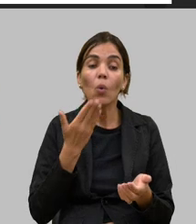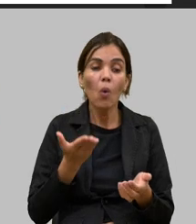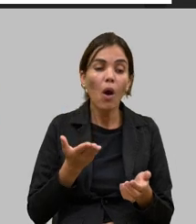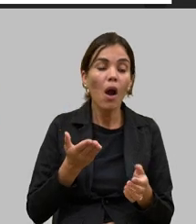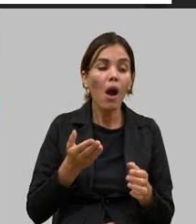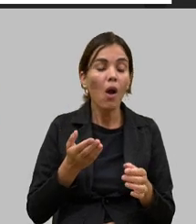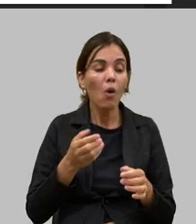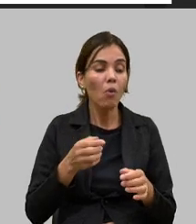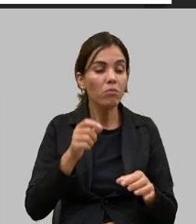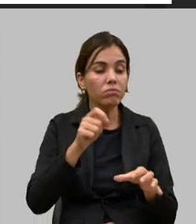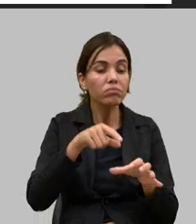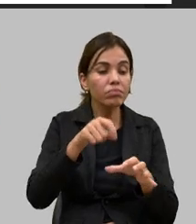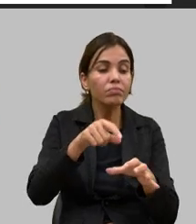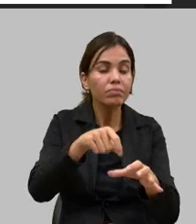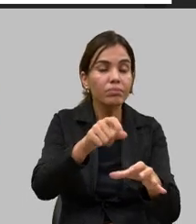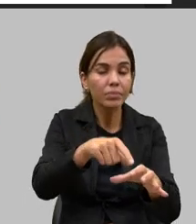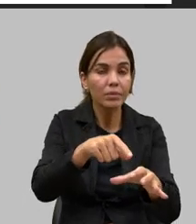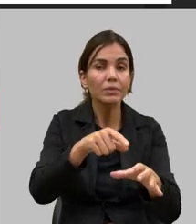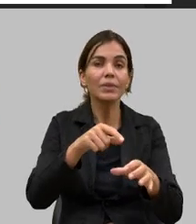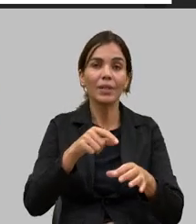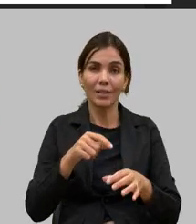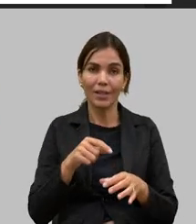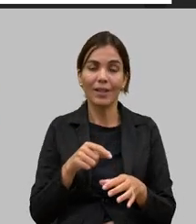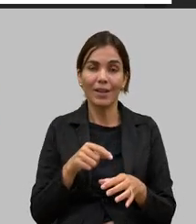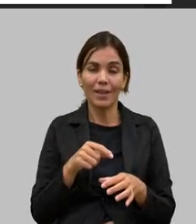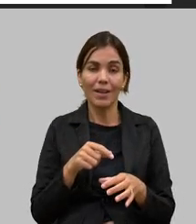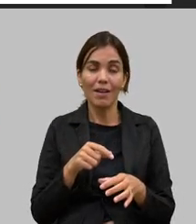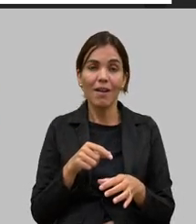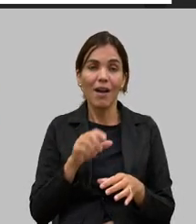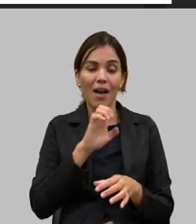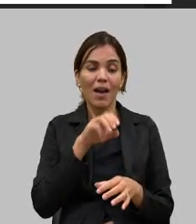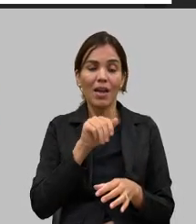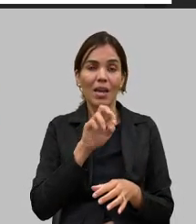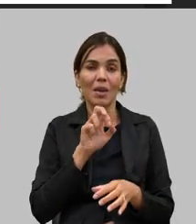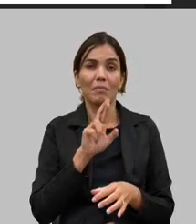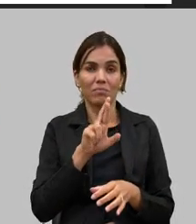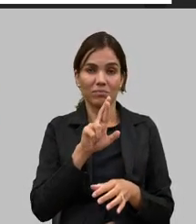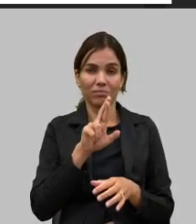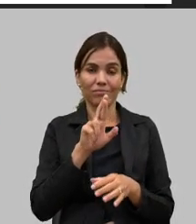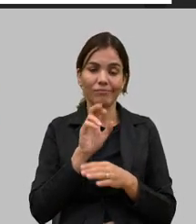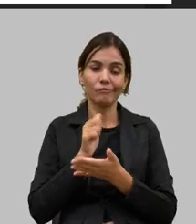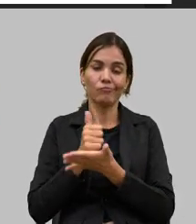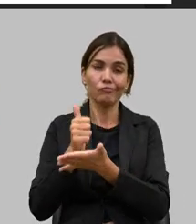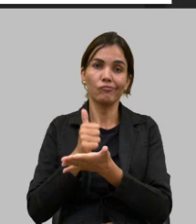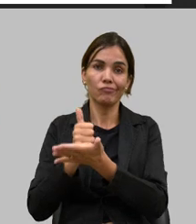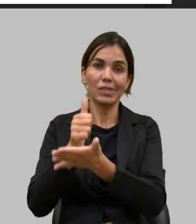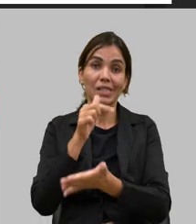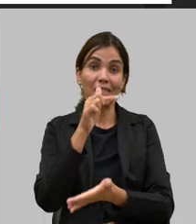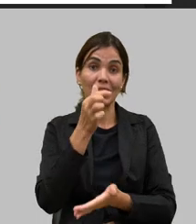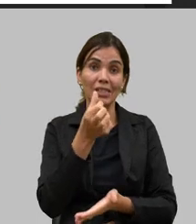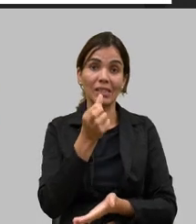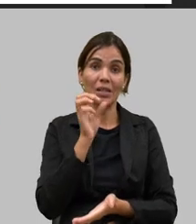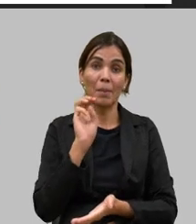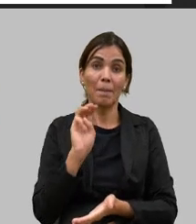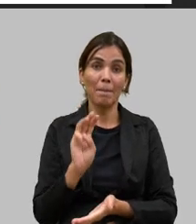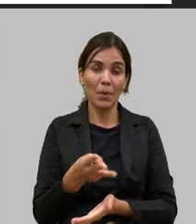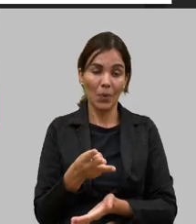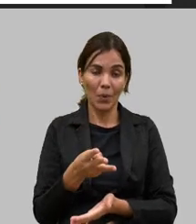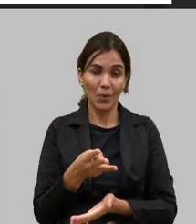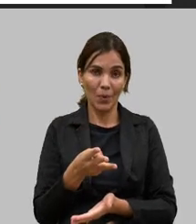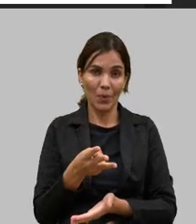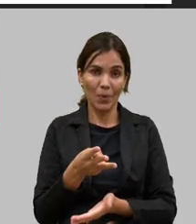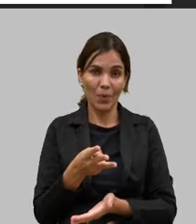prestou nesse período mais de 76 mil assistências técnicas e mais 800 municípios que foram selecionados